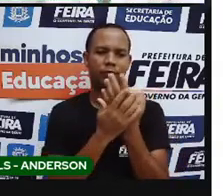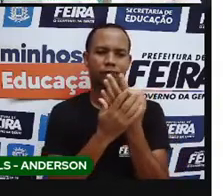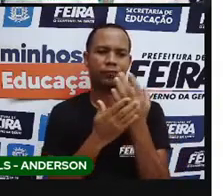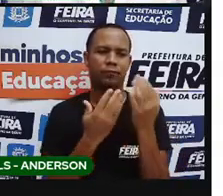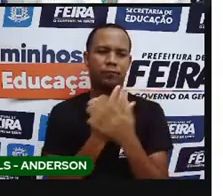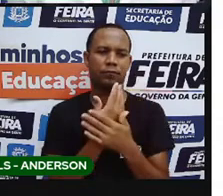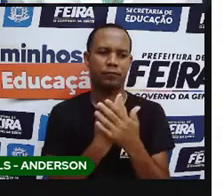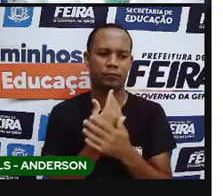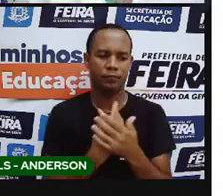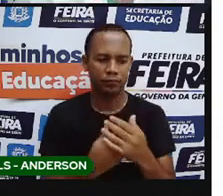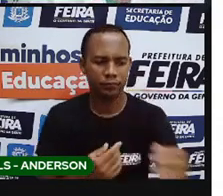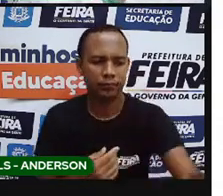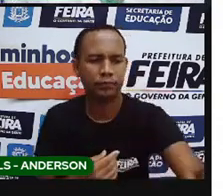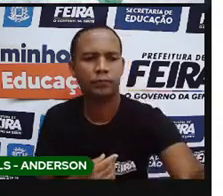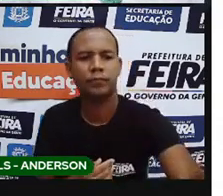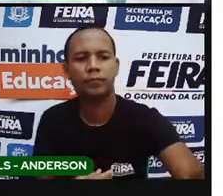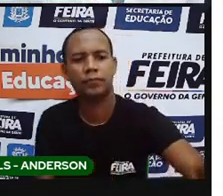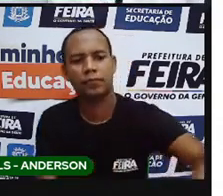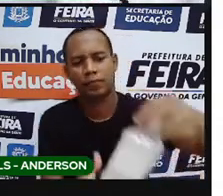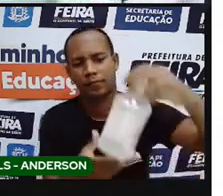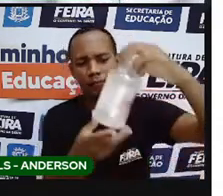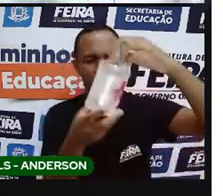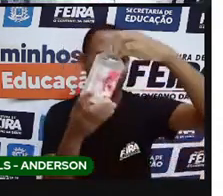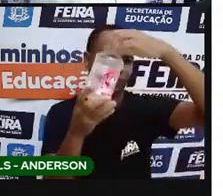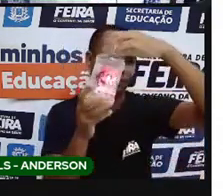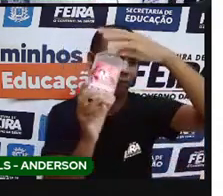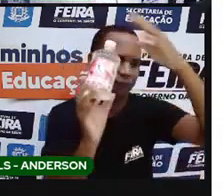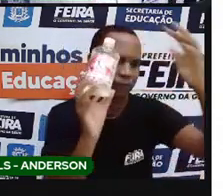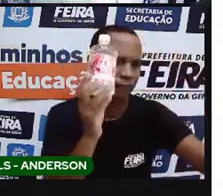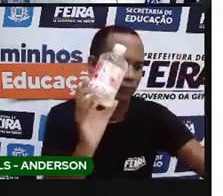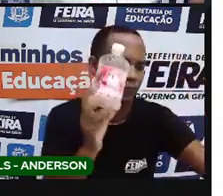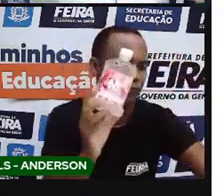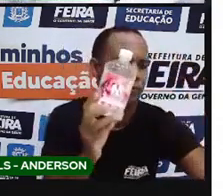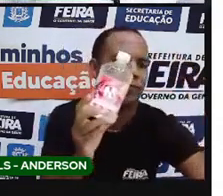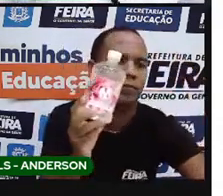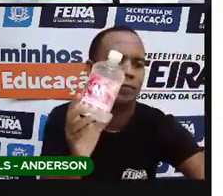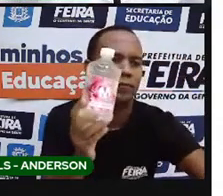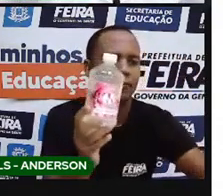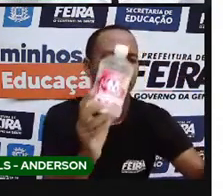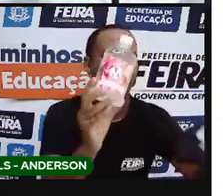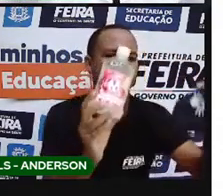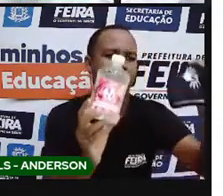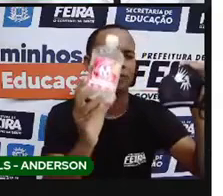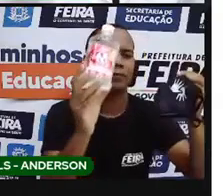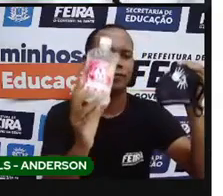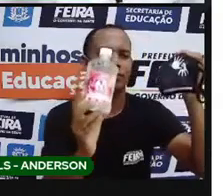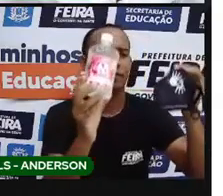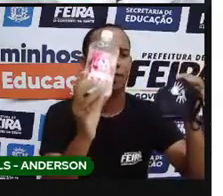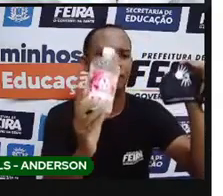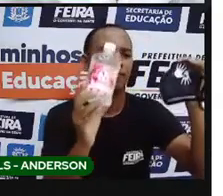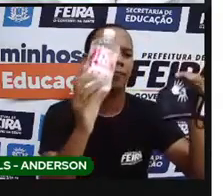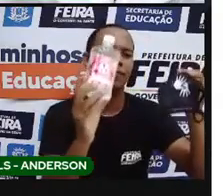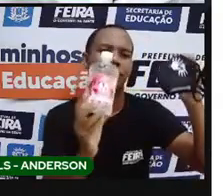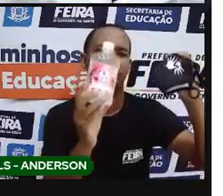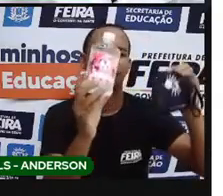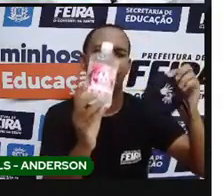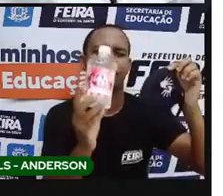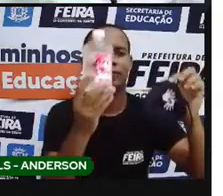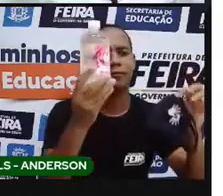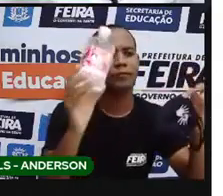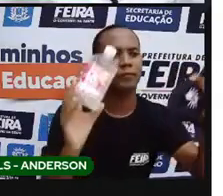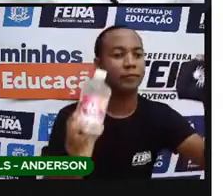uma mão. E nosso garoto papadana do álcool em gel. Agora lá, Anderson, usem álcool em gel. Usem